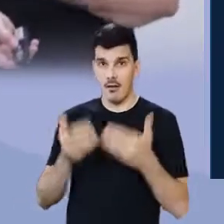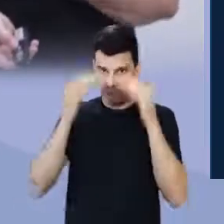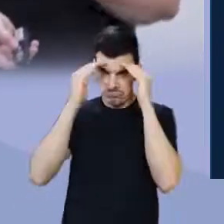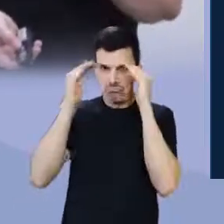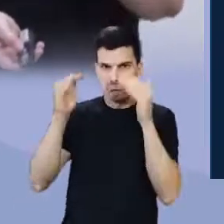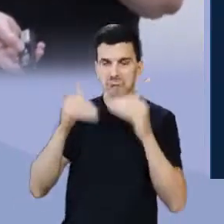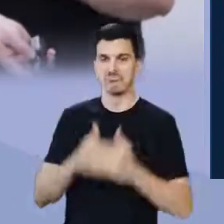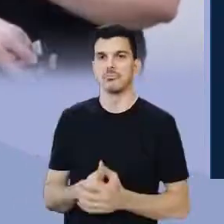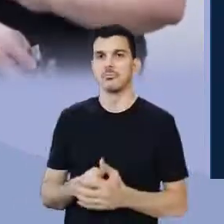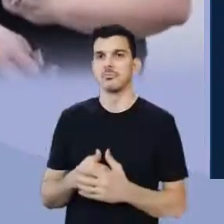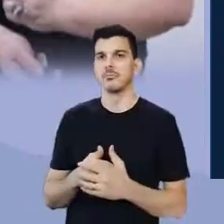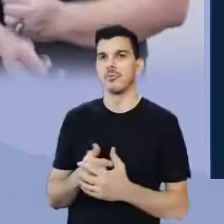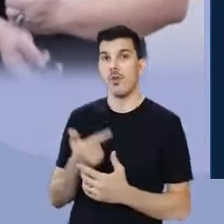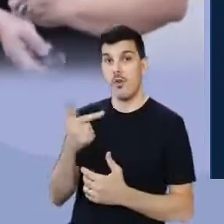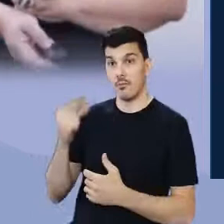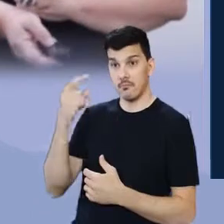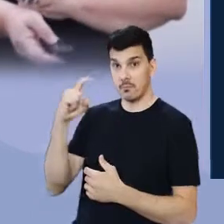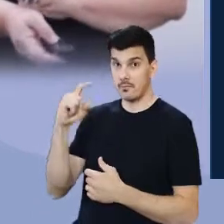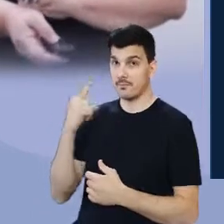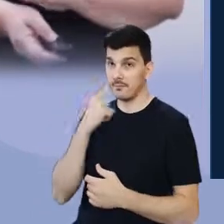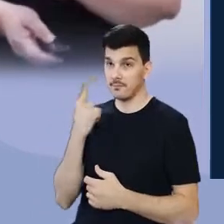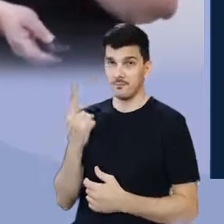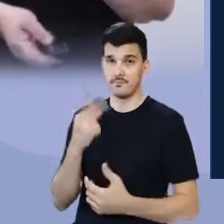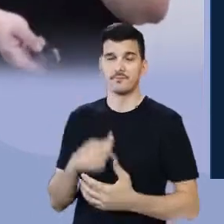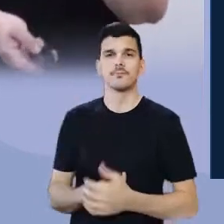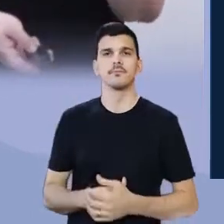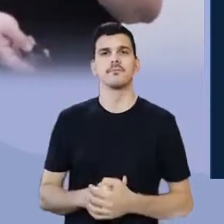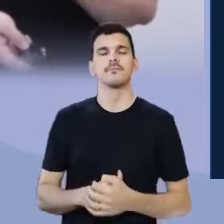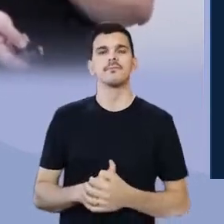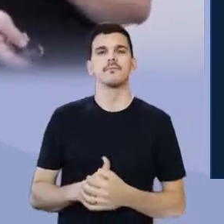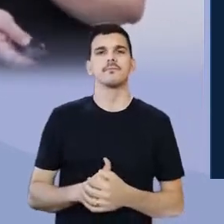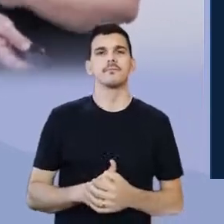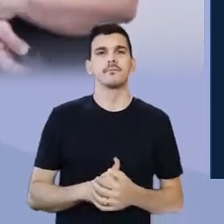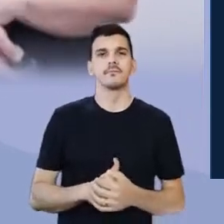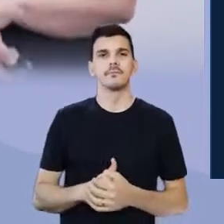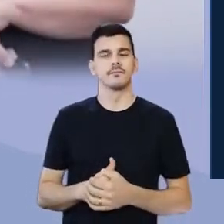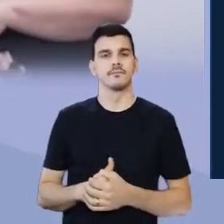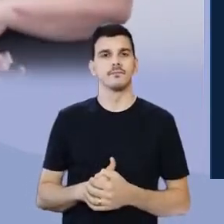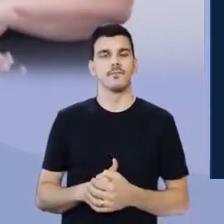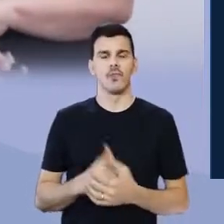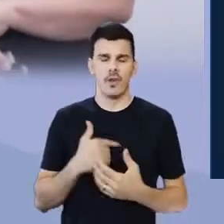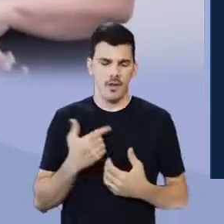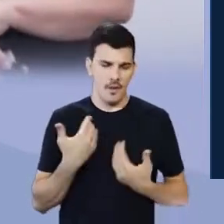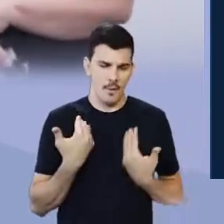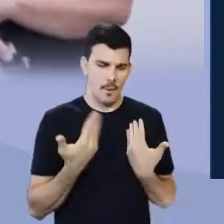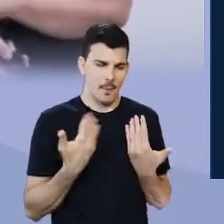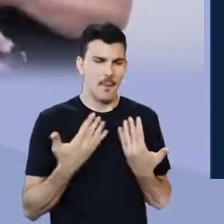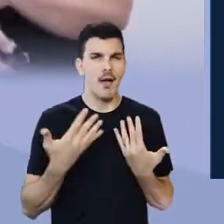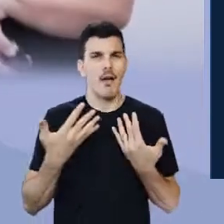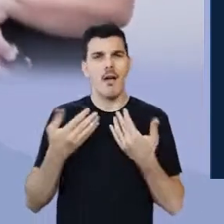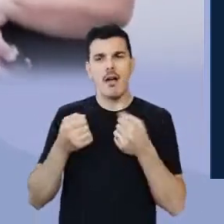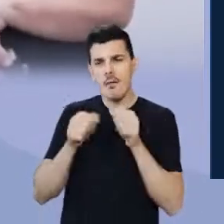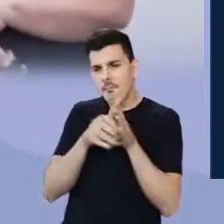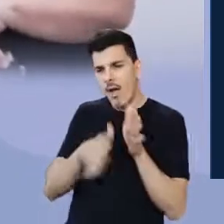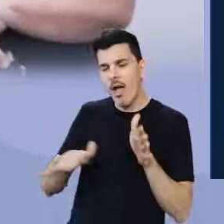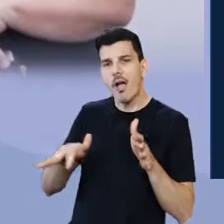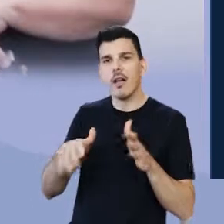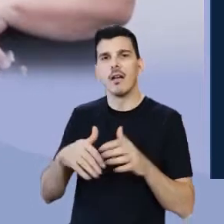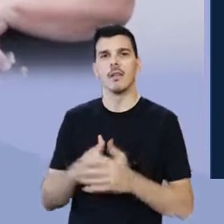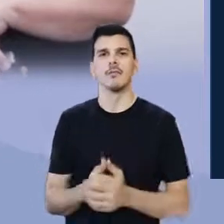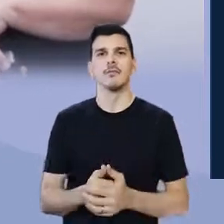respeitado. Mais um mini-conto. Fui me confessar ao mar. O que ele disse?